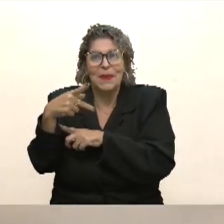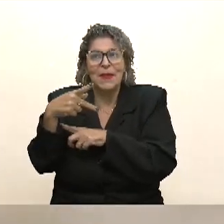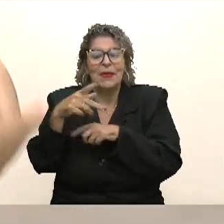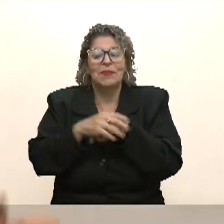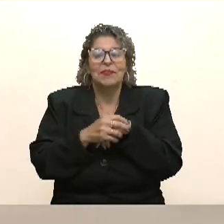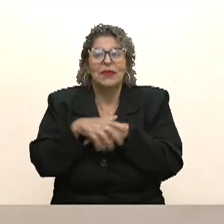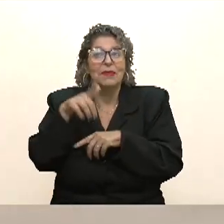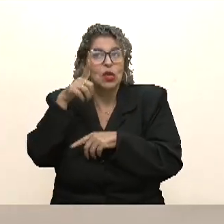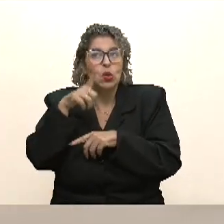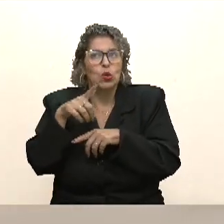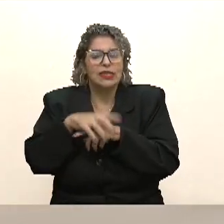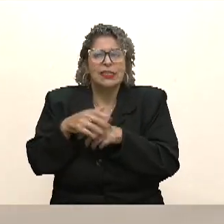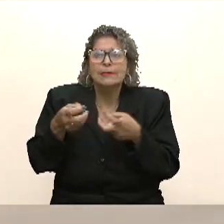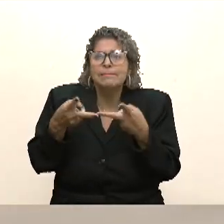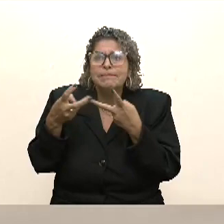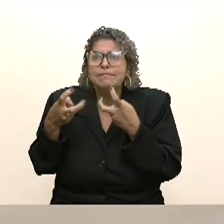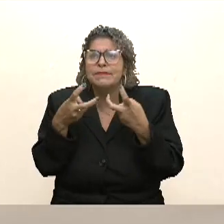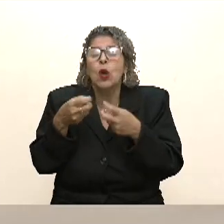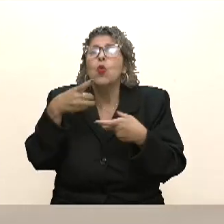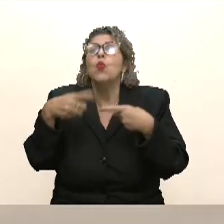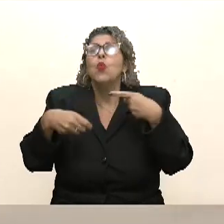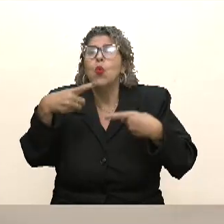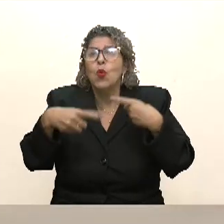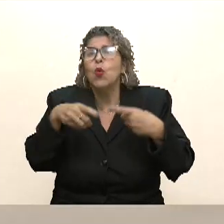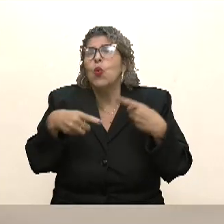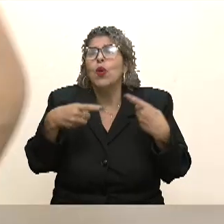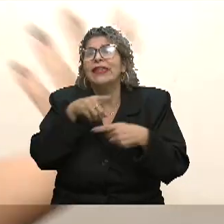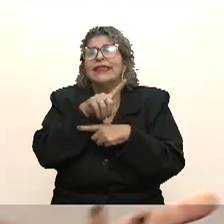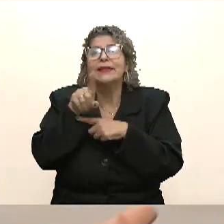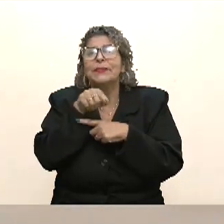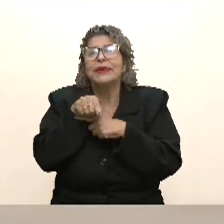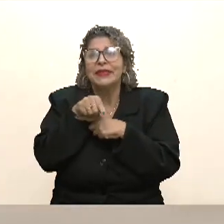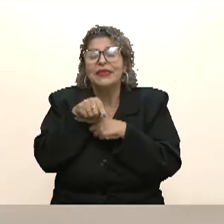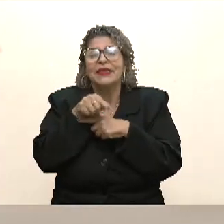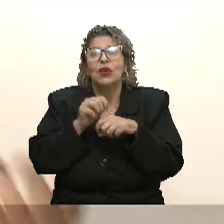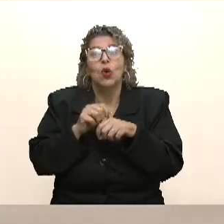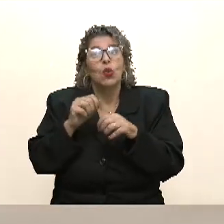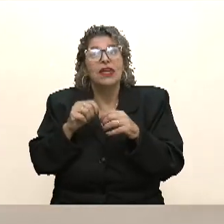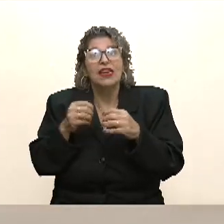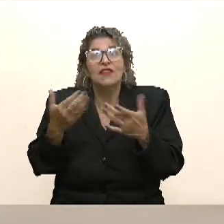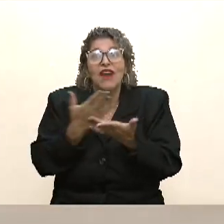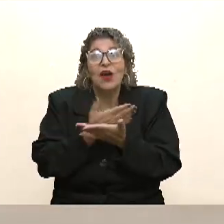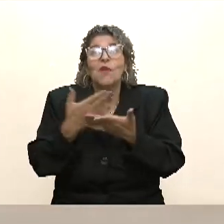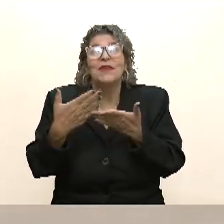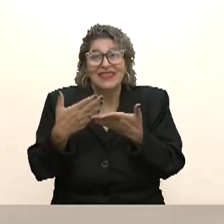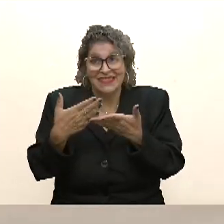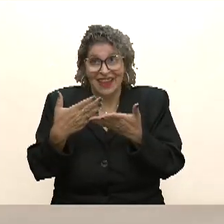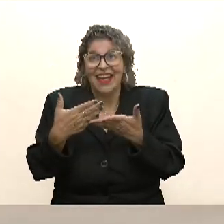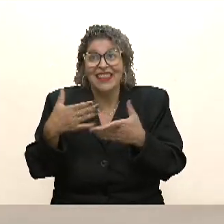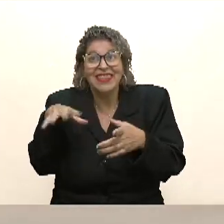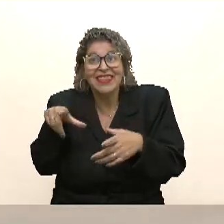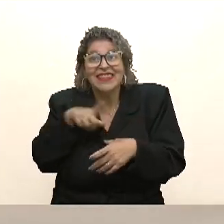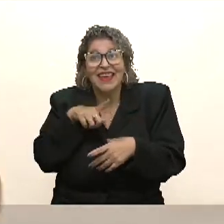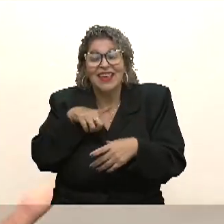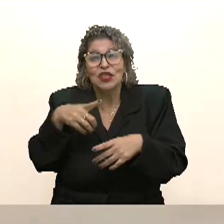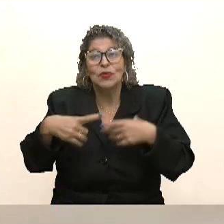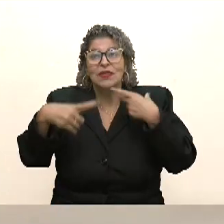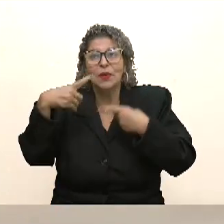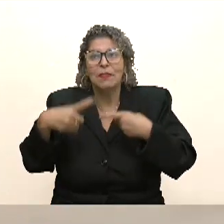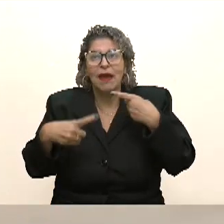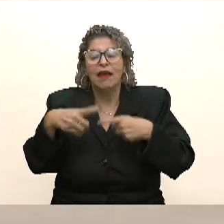Para poder escutar o que se está debatendo, o que provavelmente vai entrar no debate, né? E